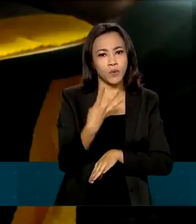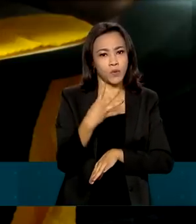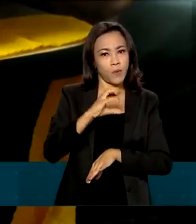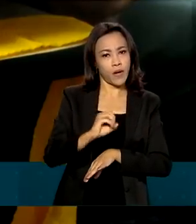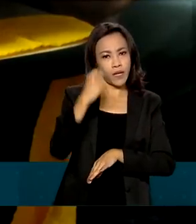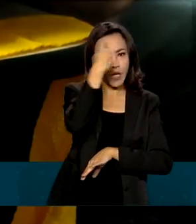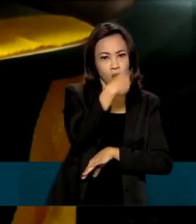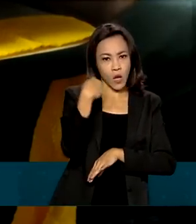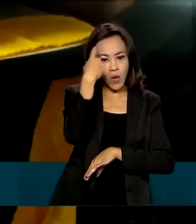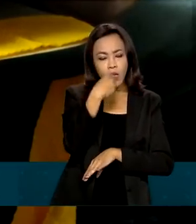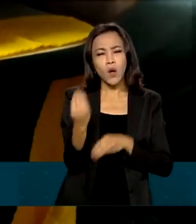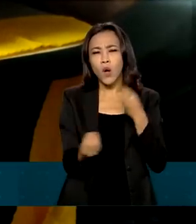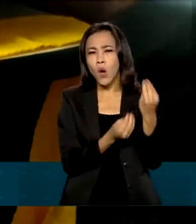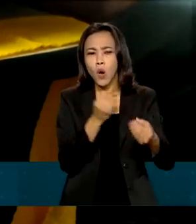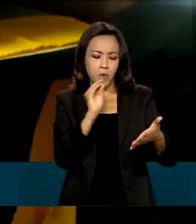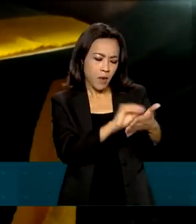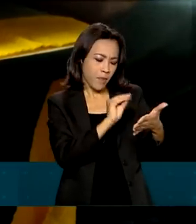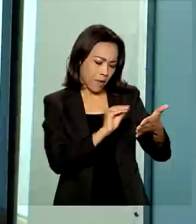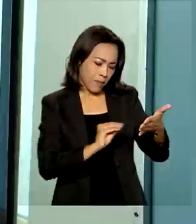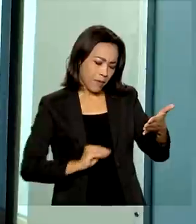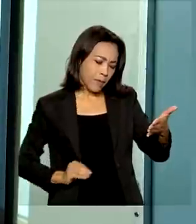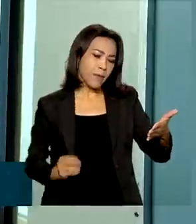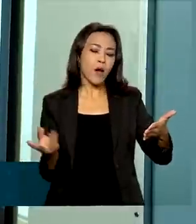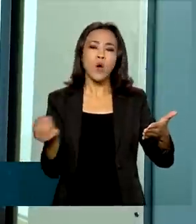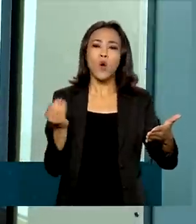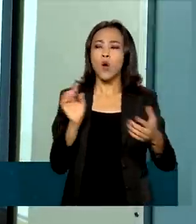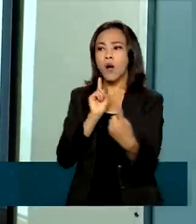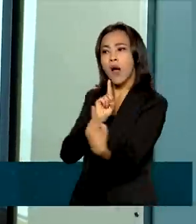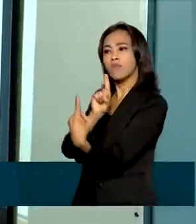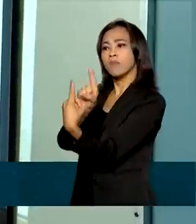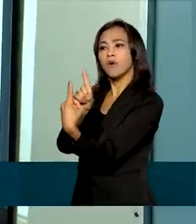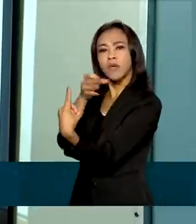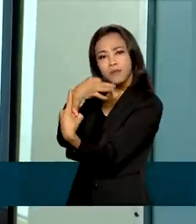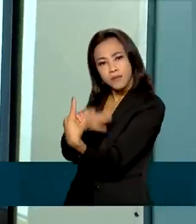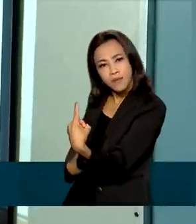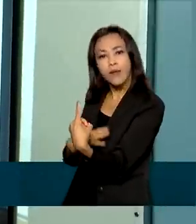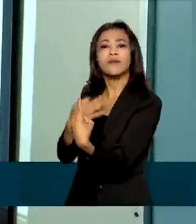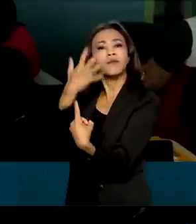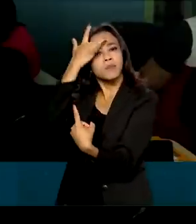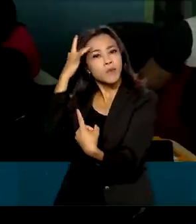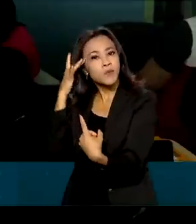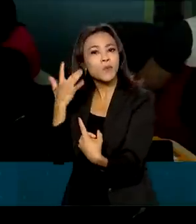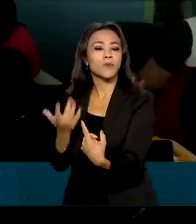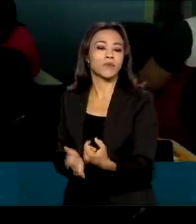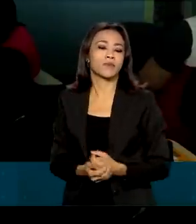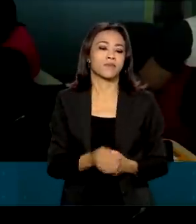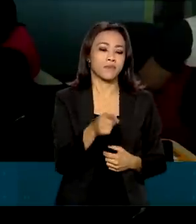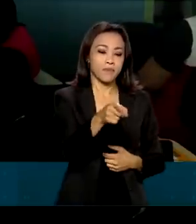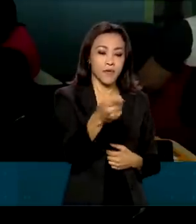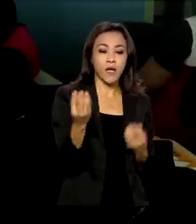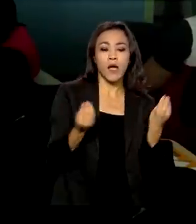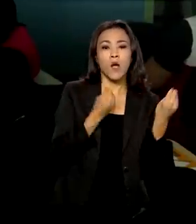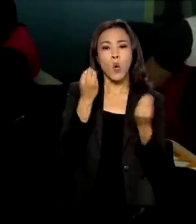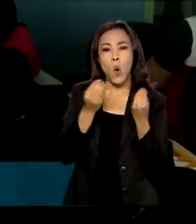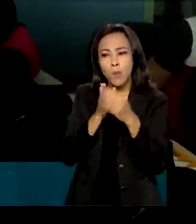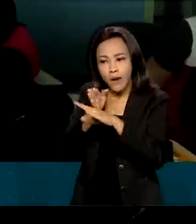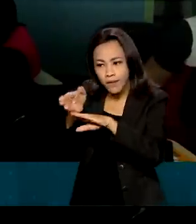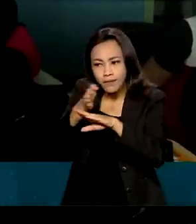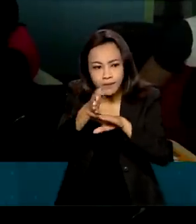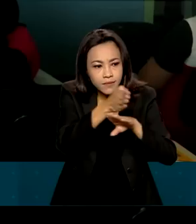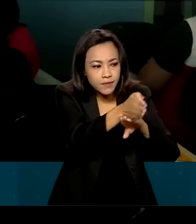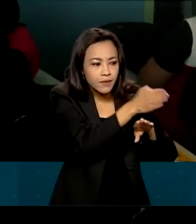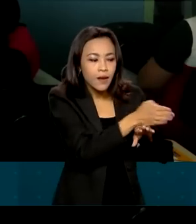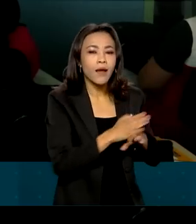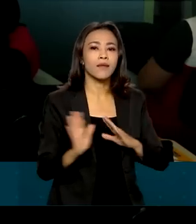aprendem como preencher o formulário e abordar de forma correta a população. Como adentrar cada casa dessas